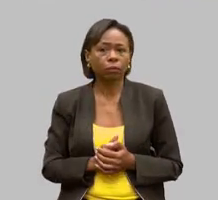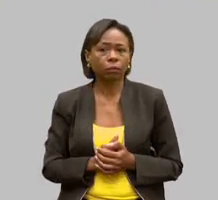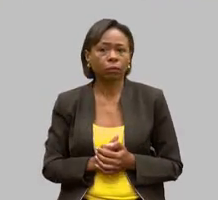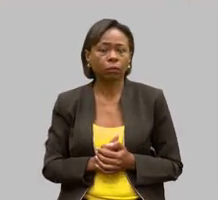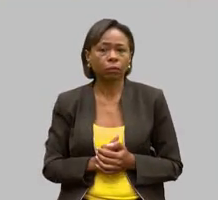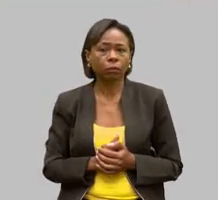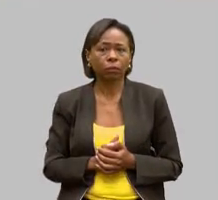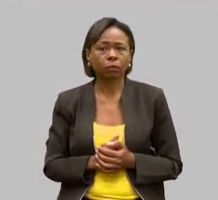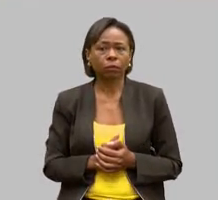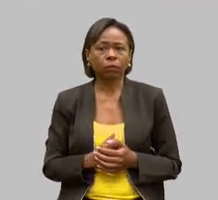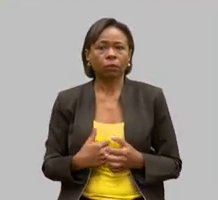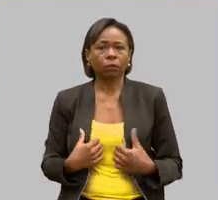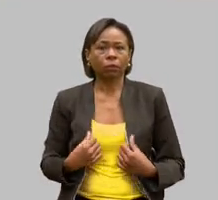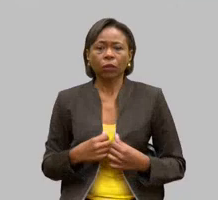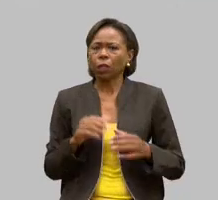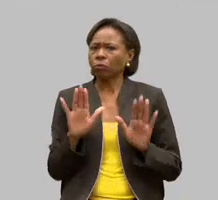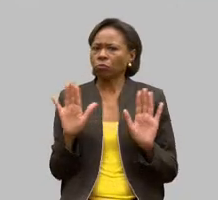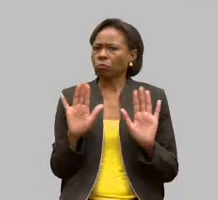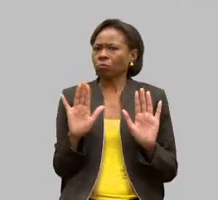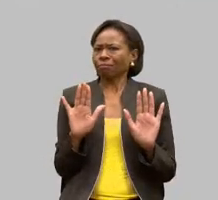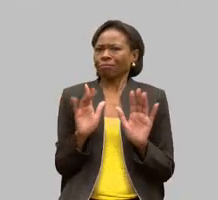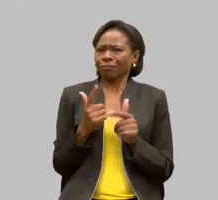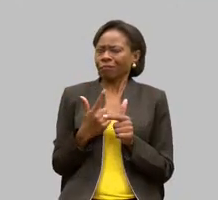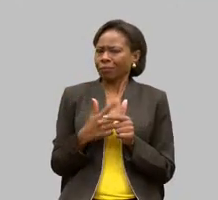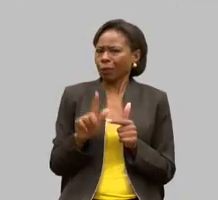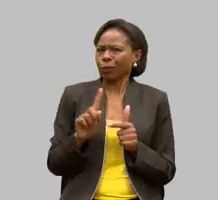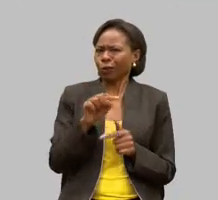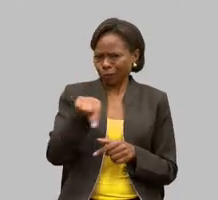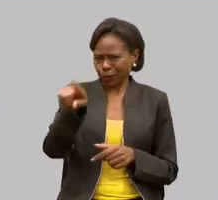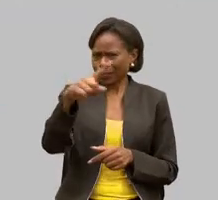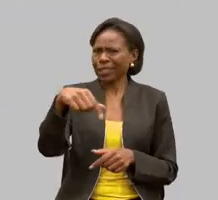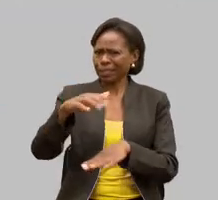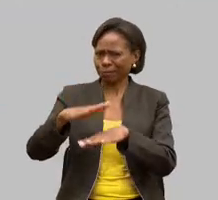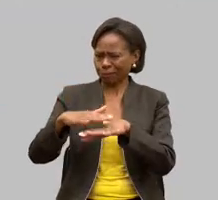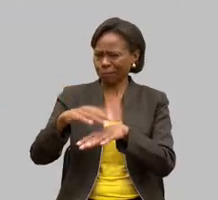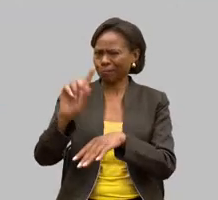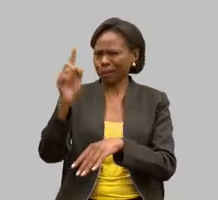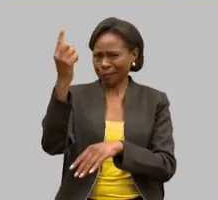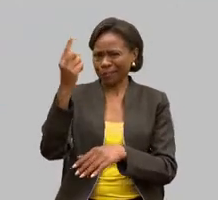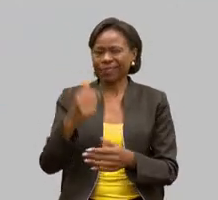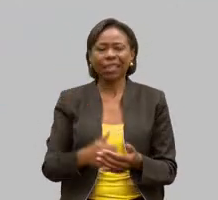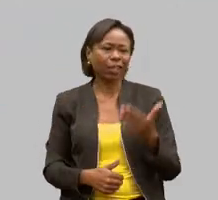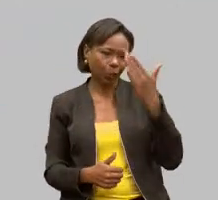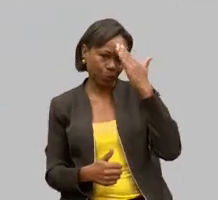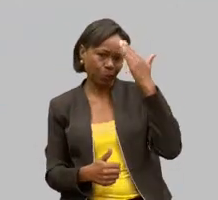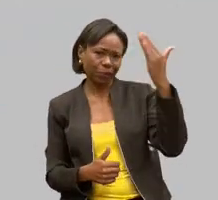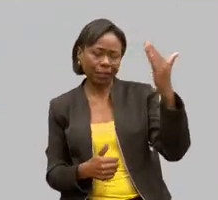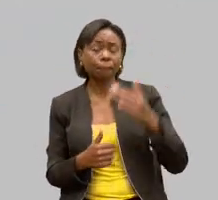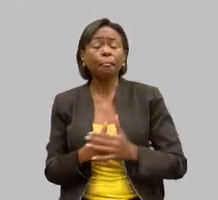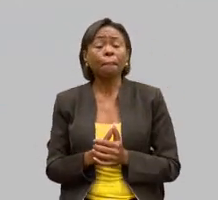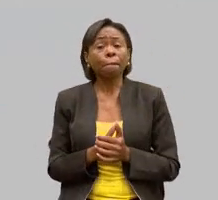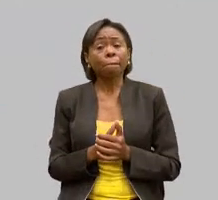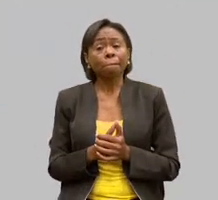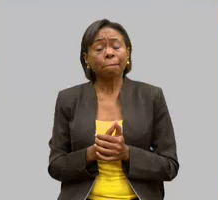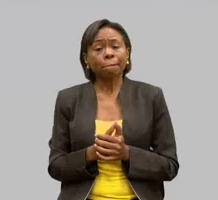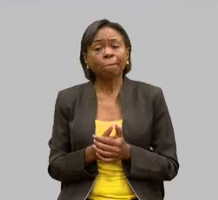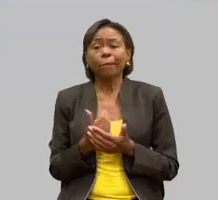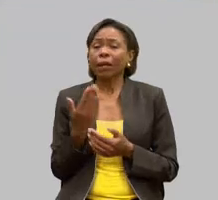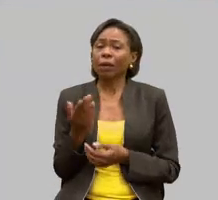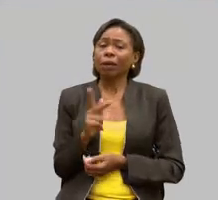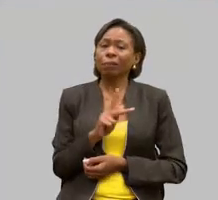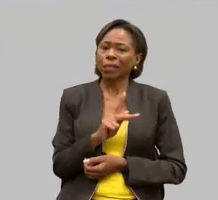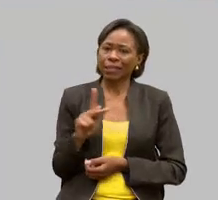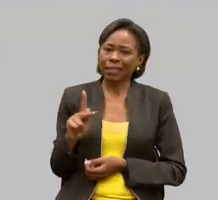Não tem problema nenhum. Está bom, então. Muito obrigado. Meu caro presidente, doutor Maurício,